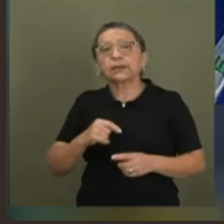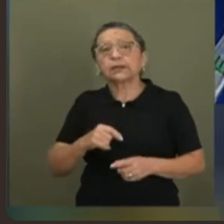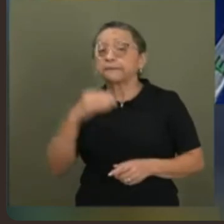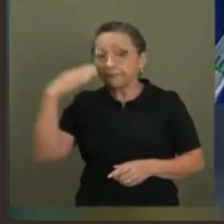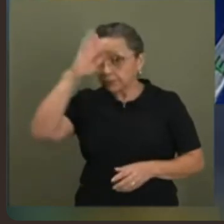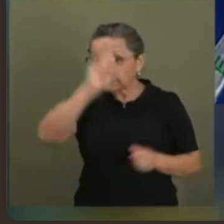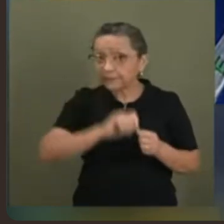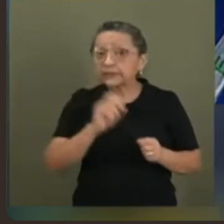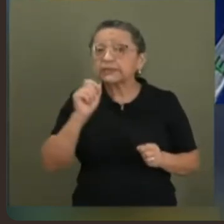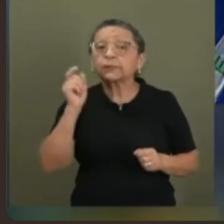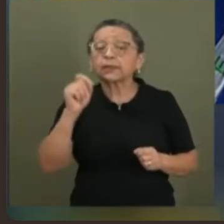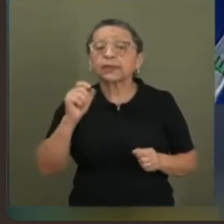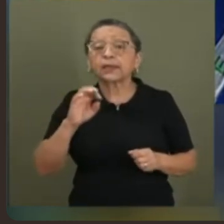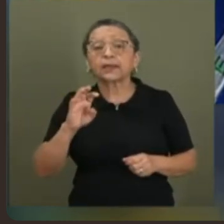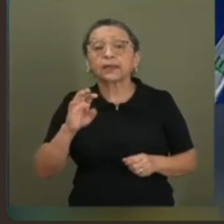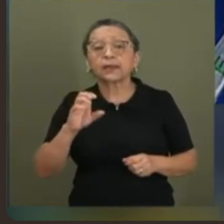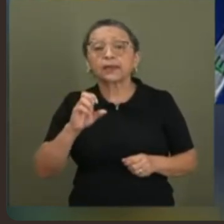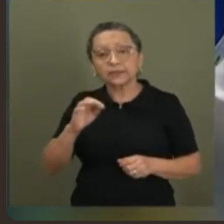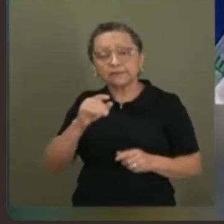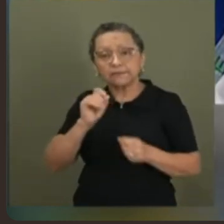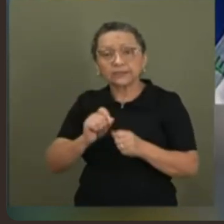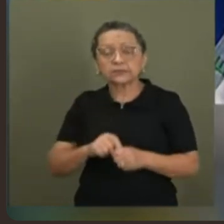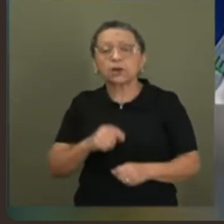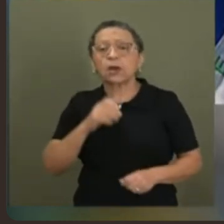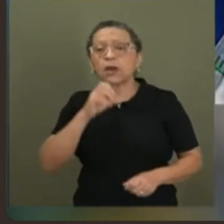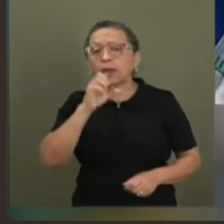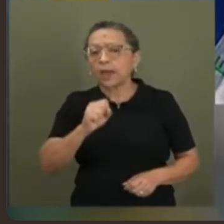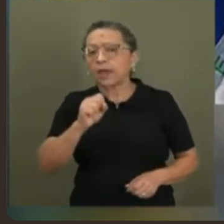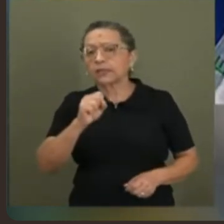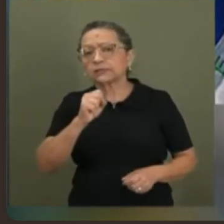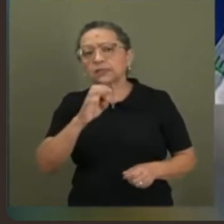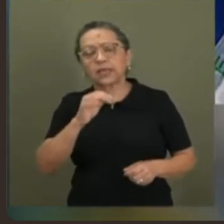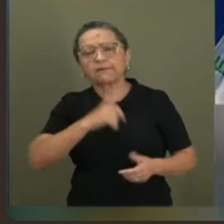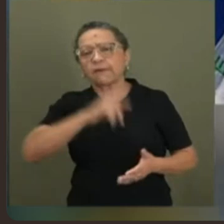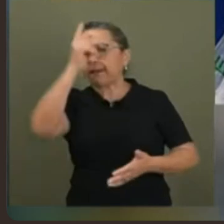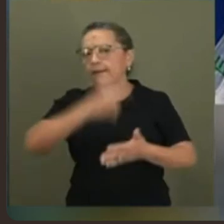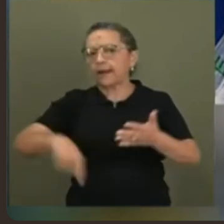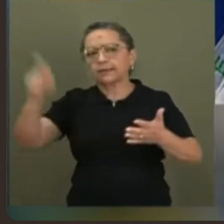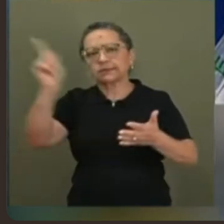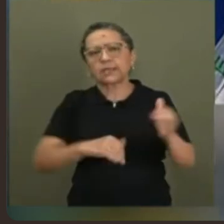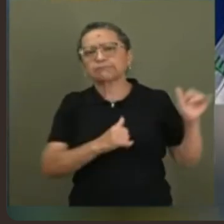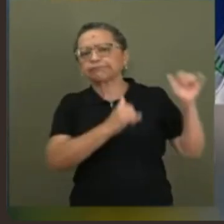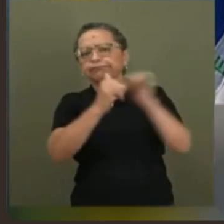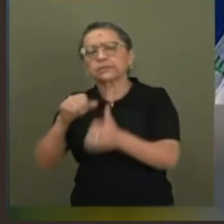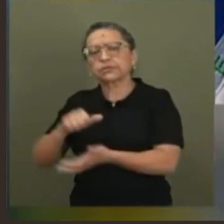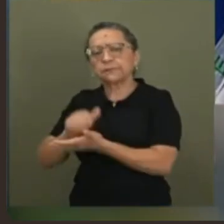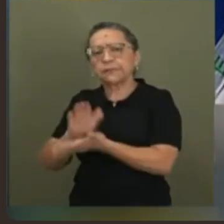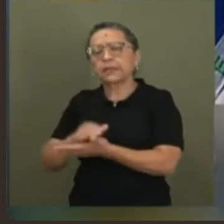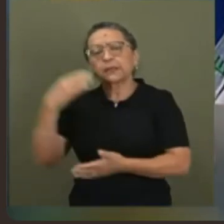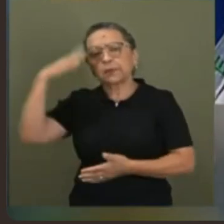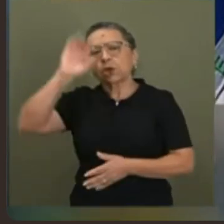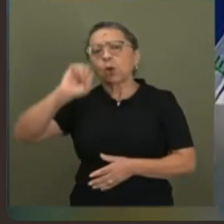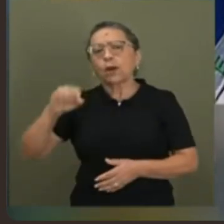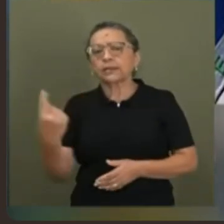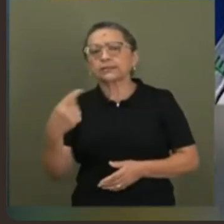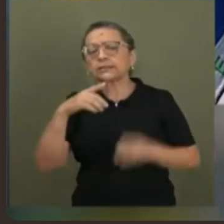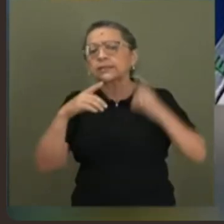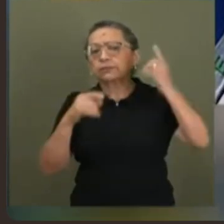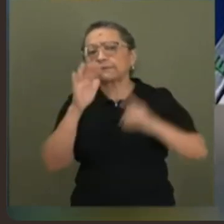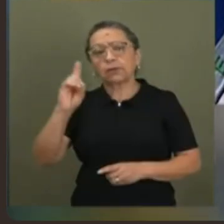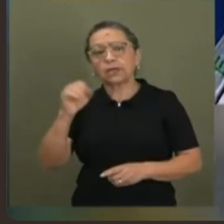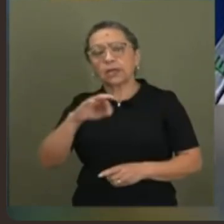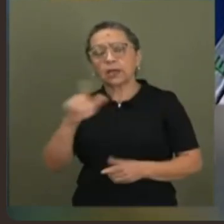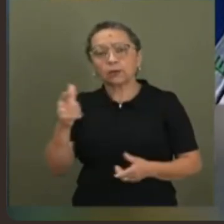Bolsonaro fez isso. Sabe o que o STF pegou e fez? Olha aqui, ó. STF cancela perdão de pena que Bolsonaro deu a ex-deputado federal Daniel